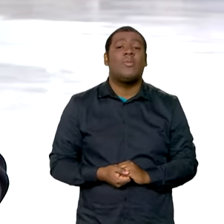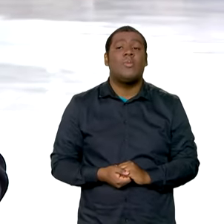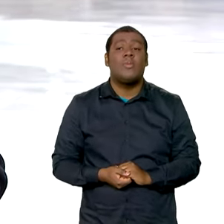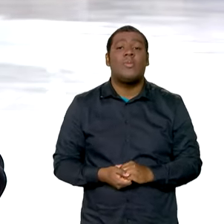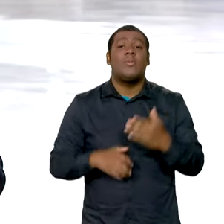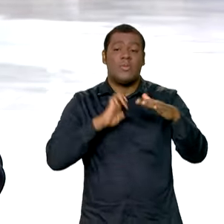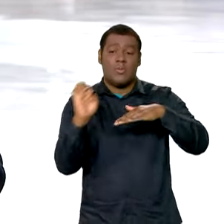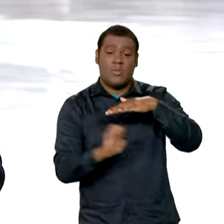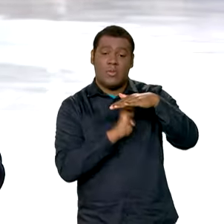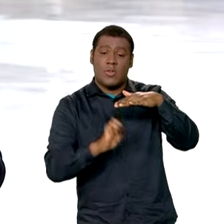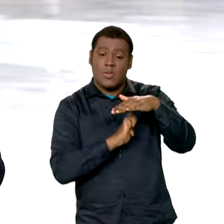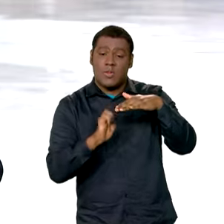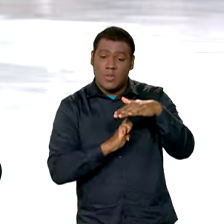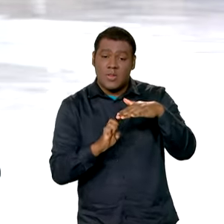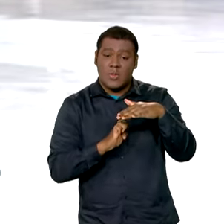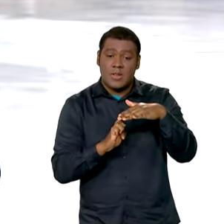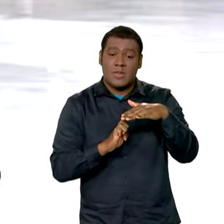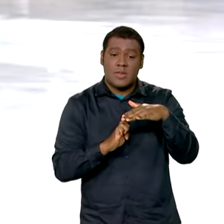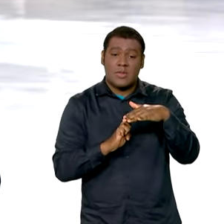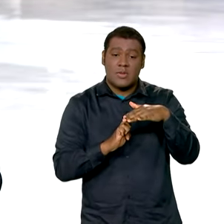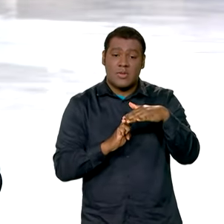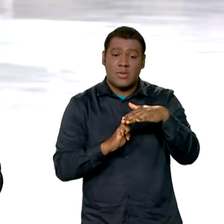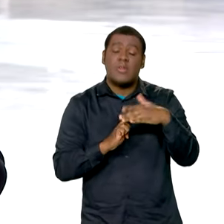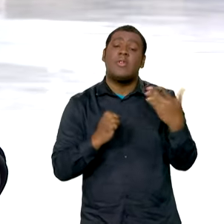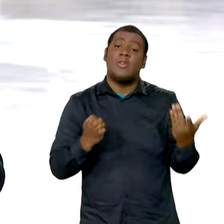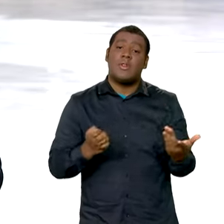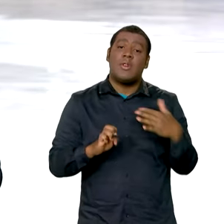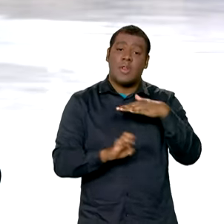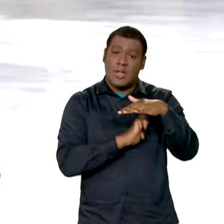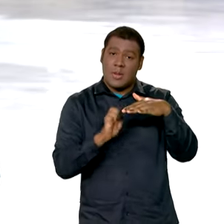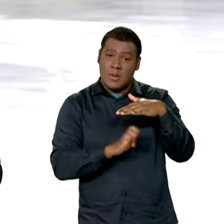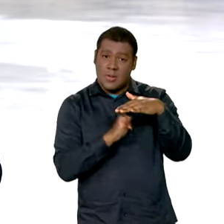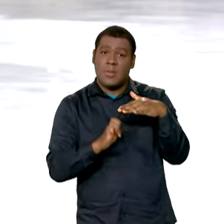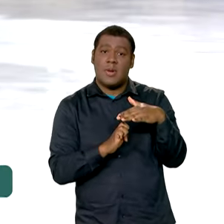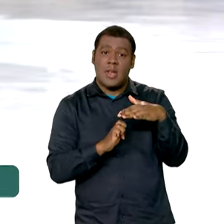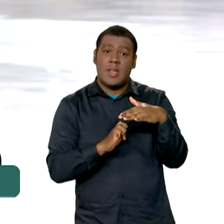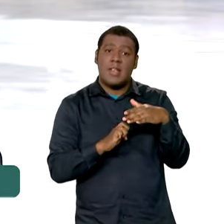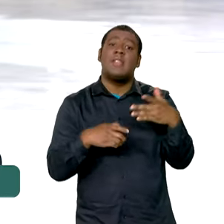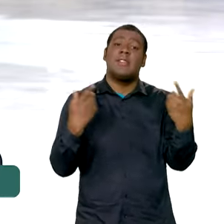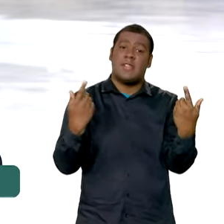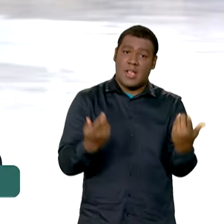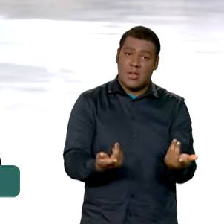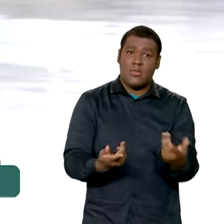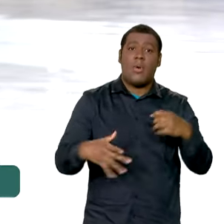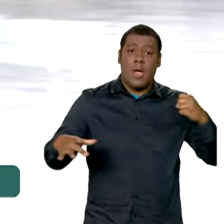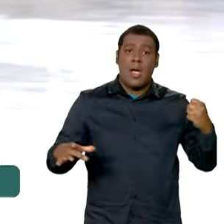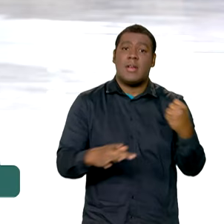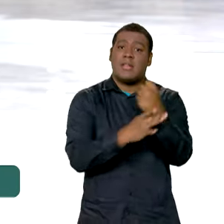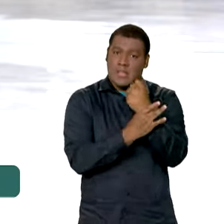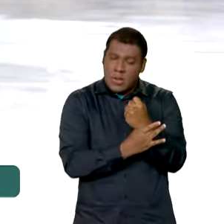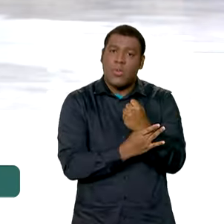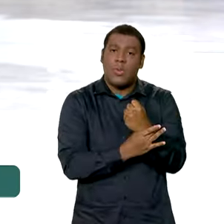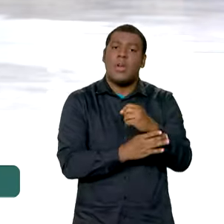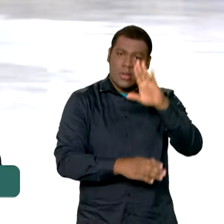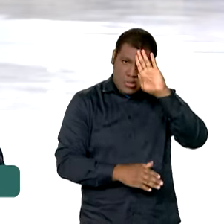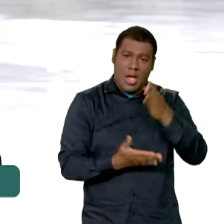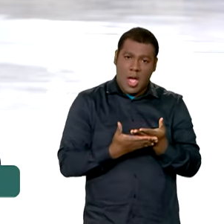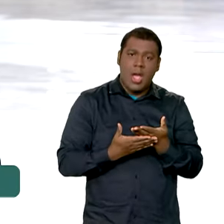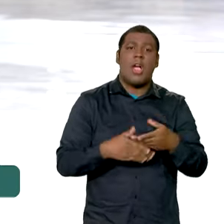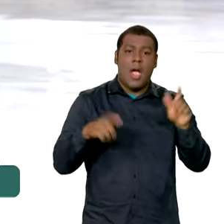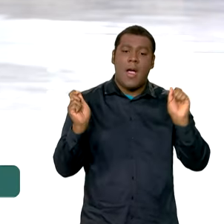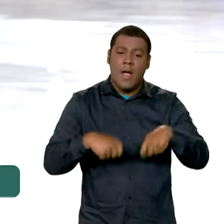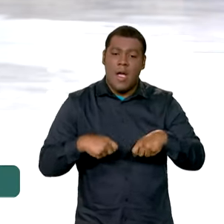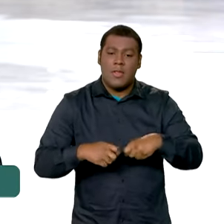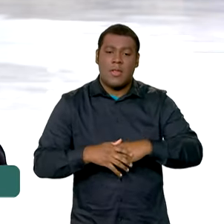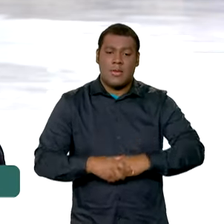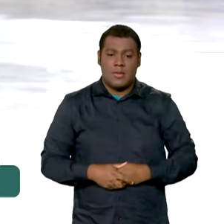as empresas têm como contrapartida, oferecer o governo federal, a garantia que vão manter esses funcionários contratados, empregados. Então